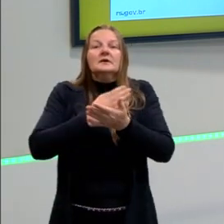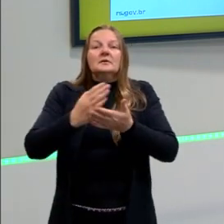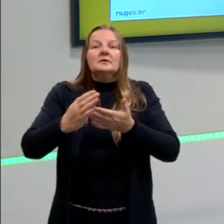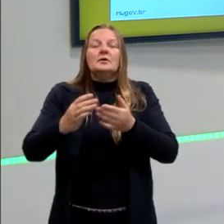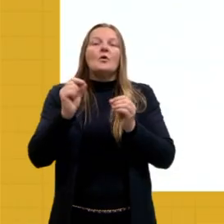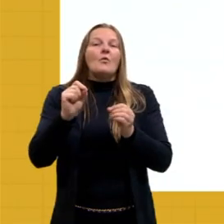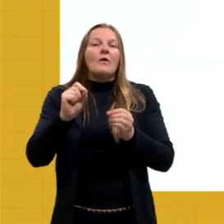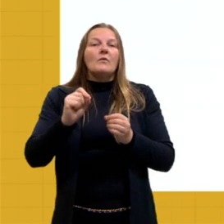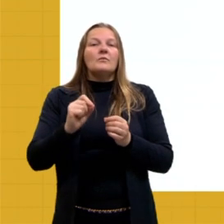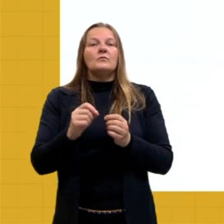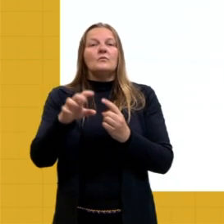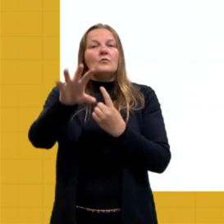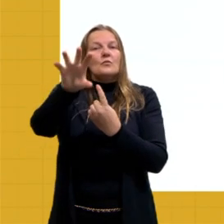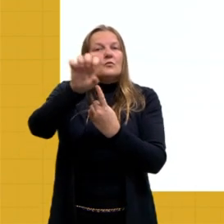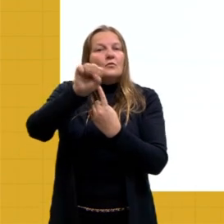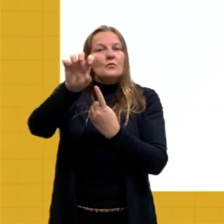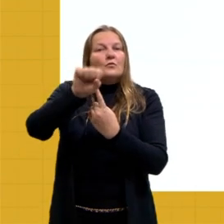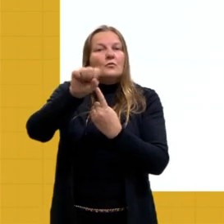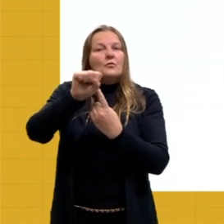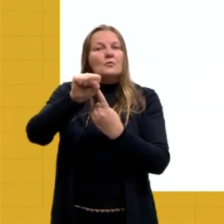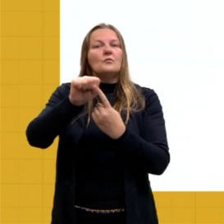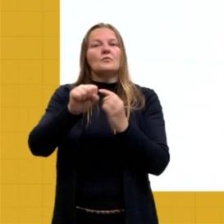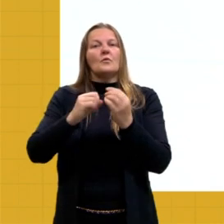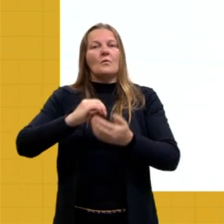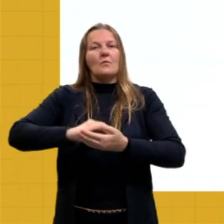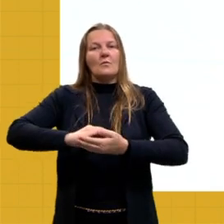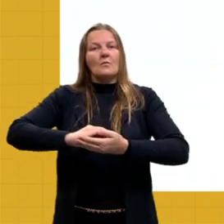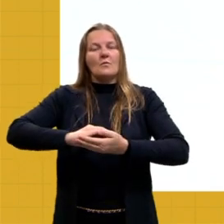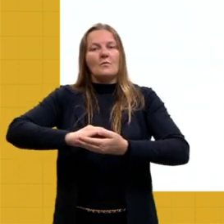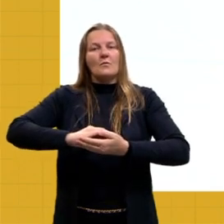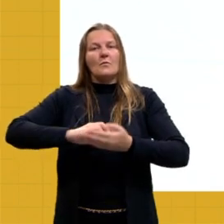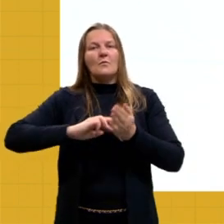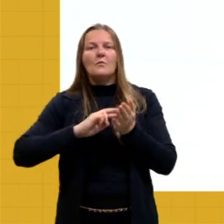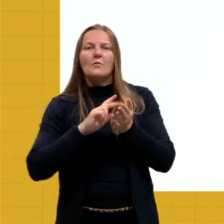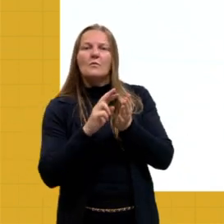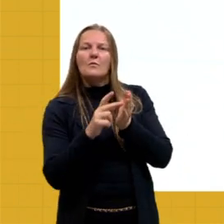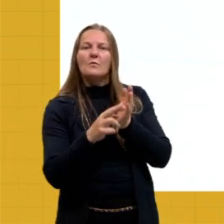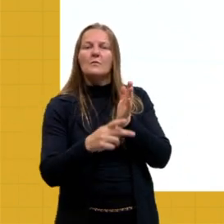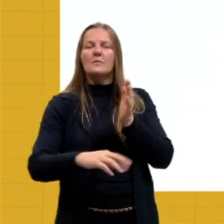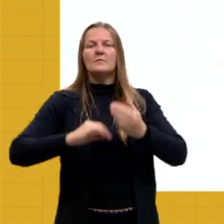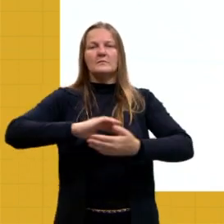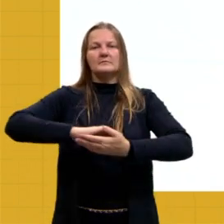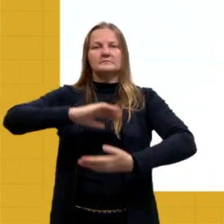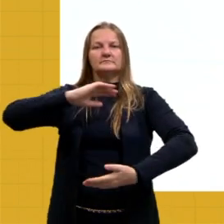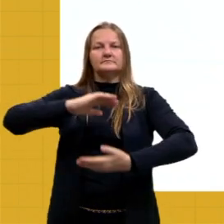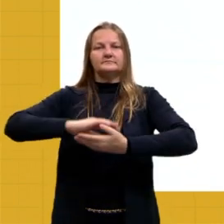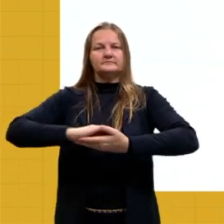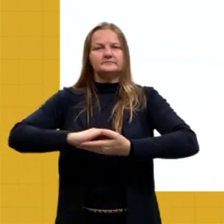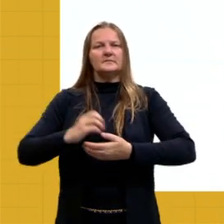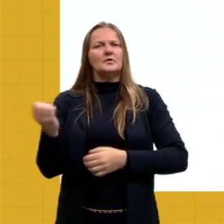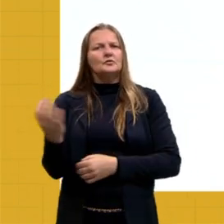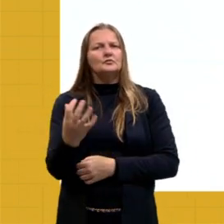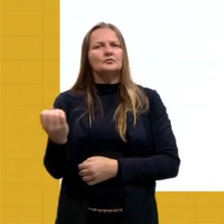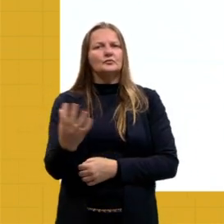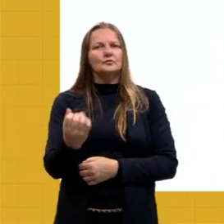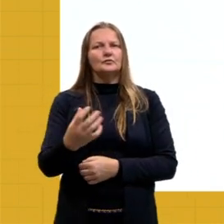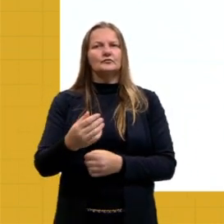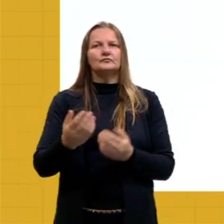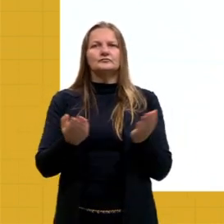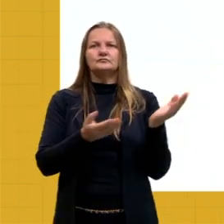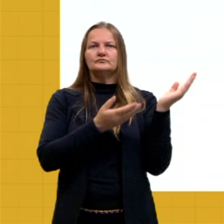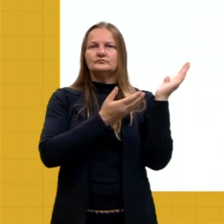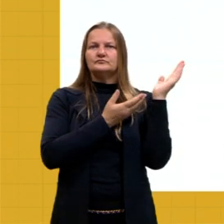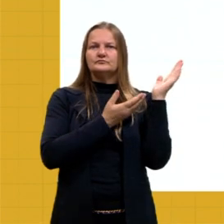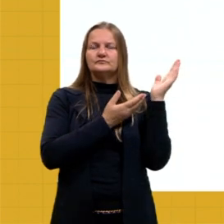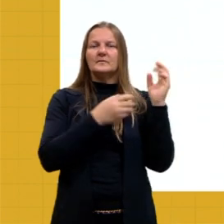renováveis, tá, gurizada? Olha lá, energia limpa, né, que são renováveis, então, são naturais, né, dentro dessa ótica aí, que são